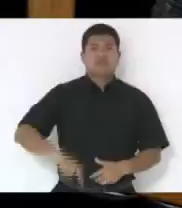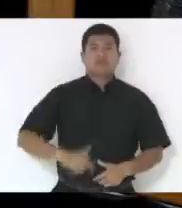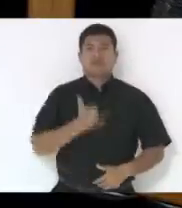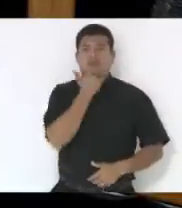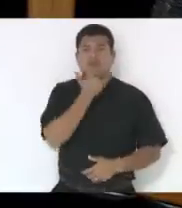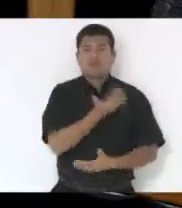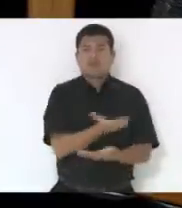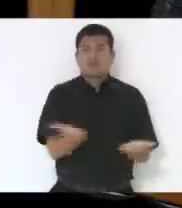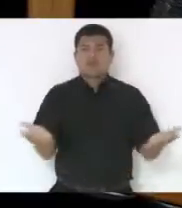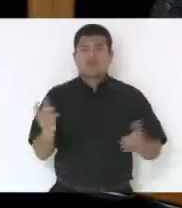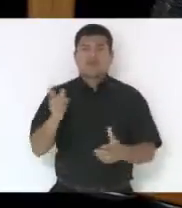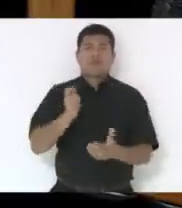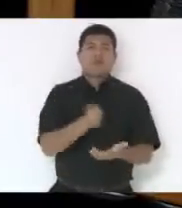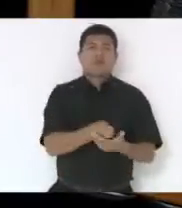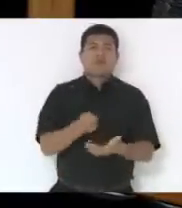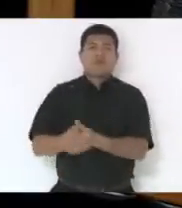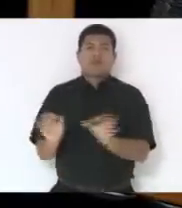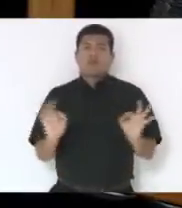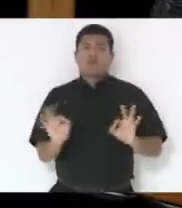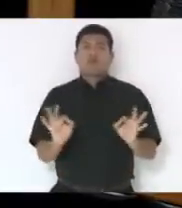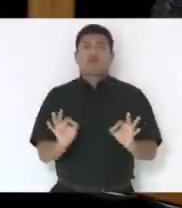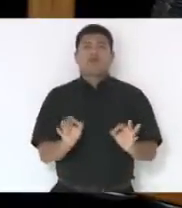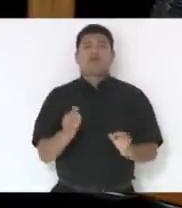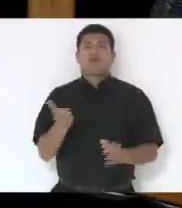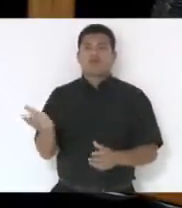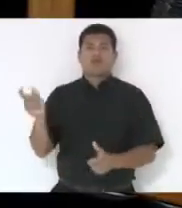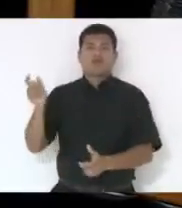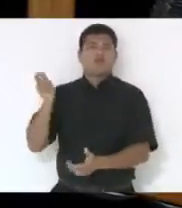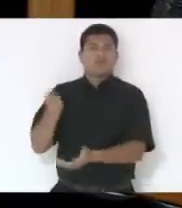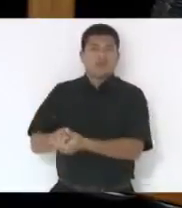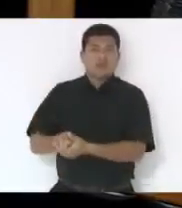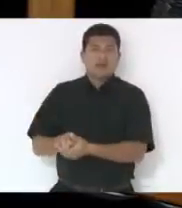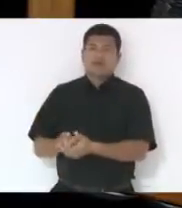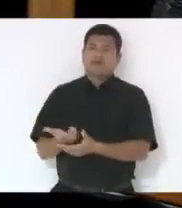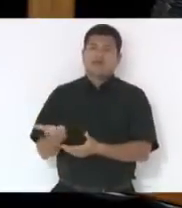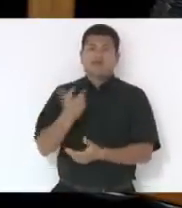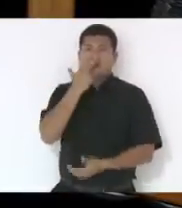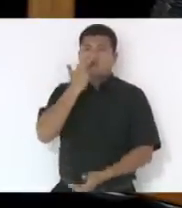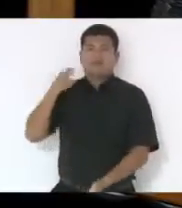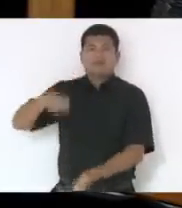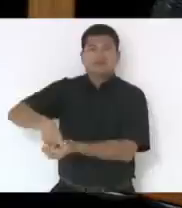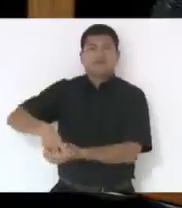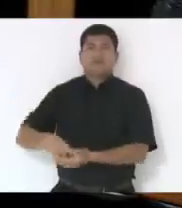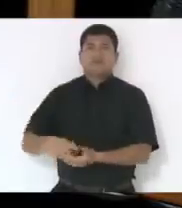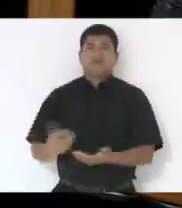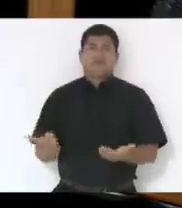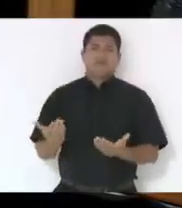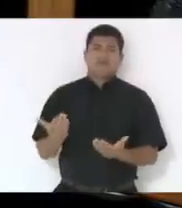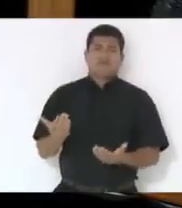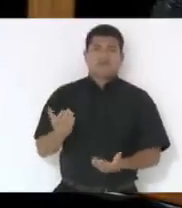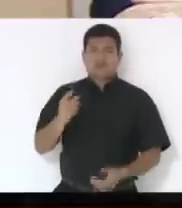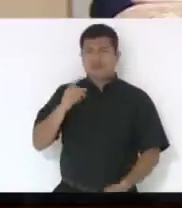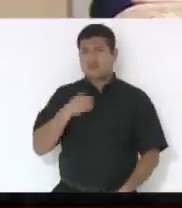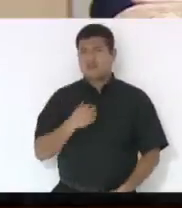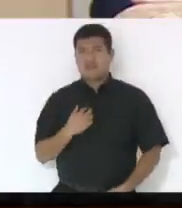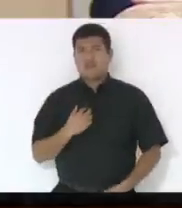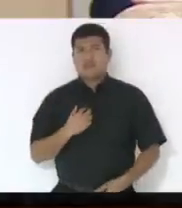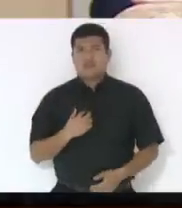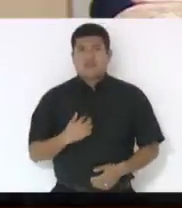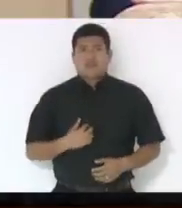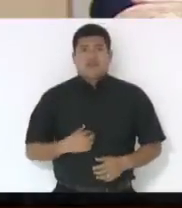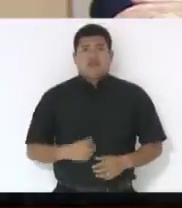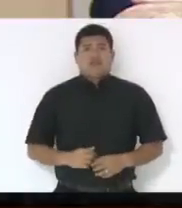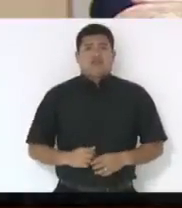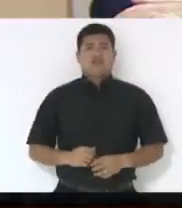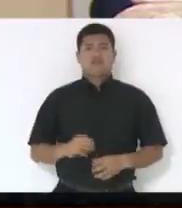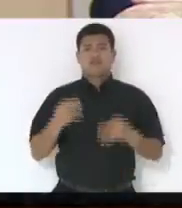e penalizar os que pagaram, não é? Isso parece um, irracional. Parabéns. Com a palavra o